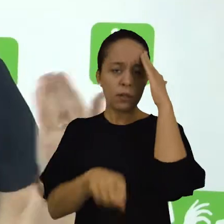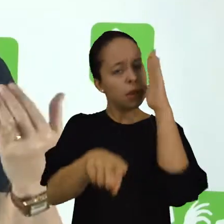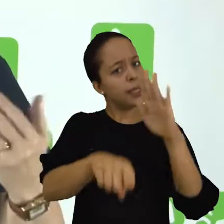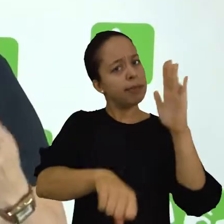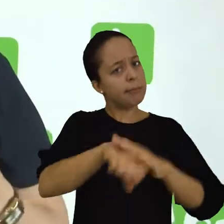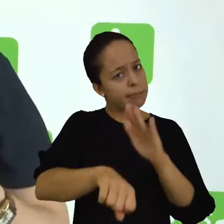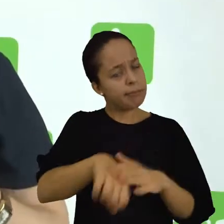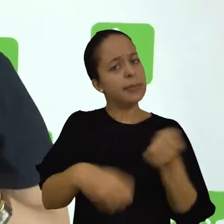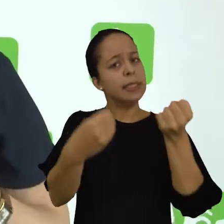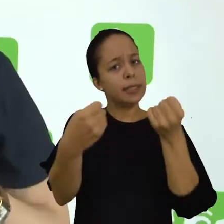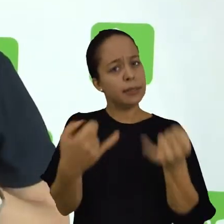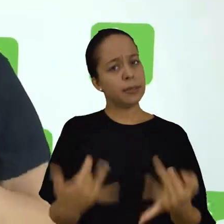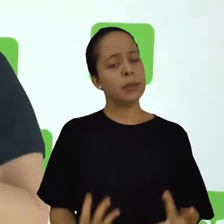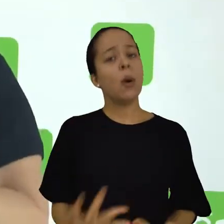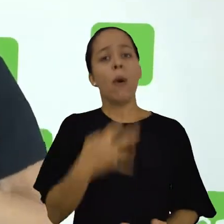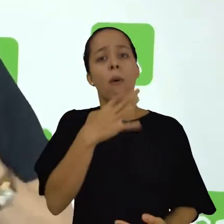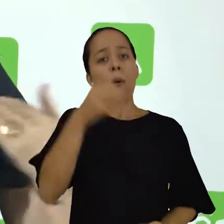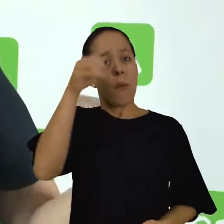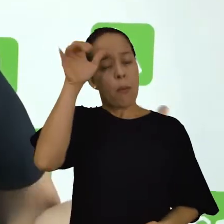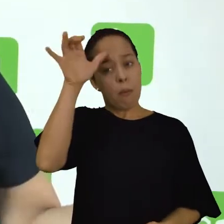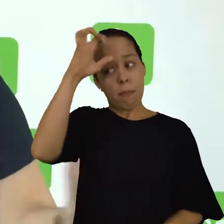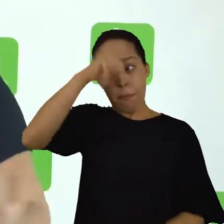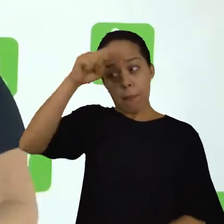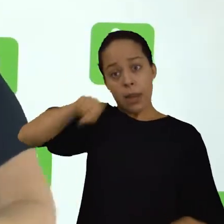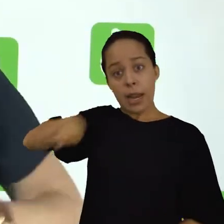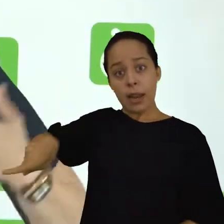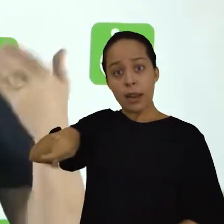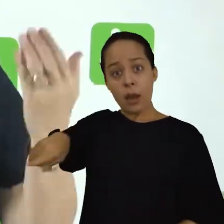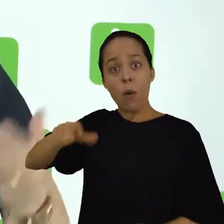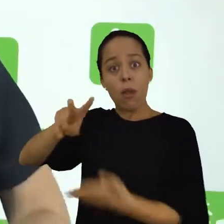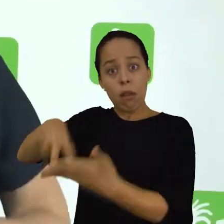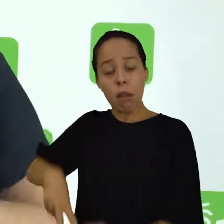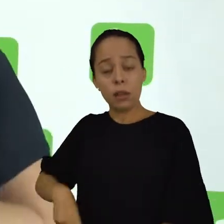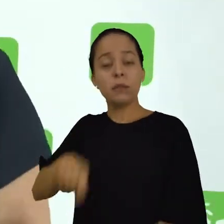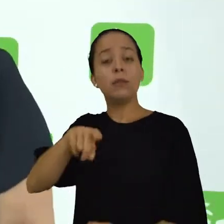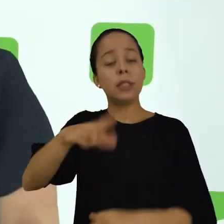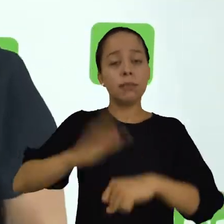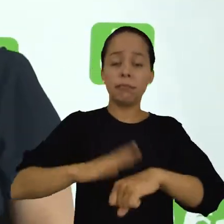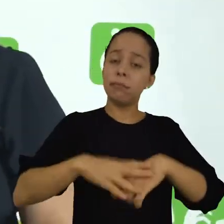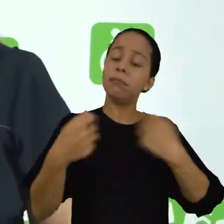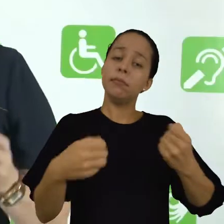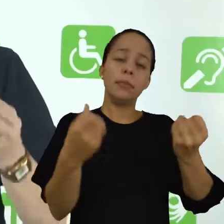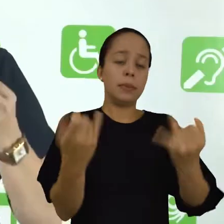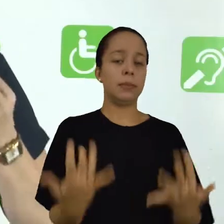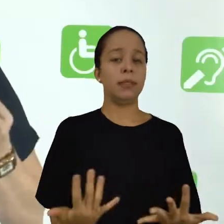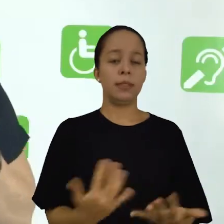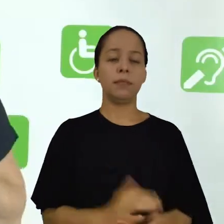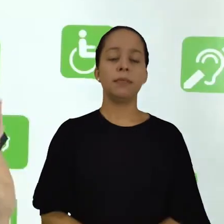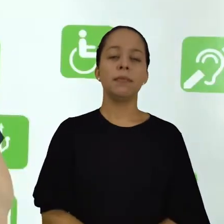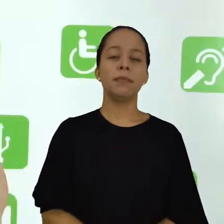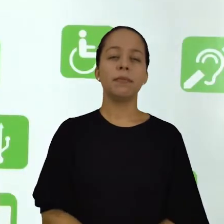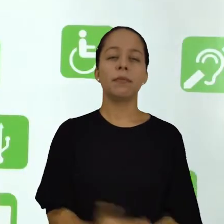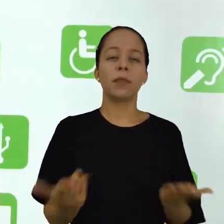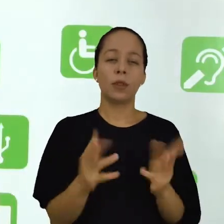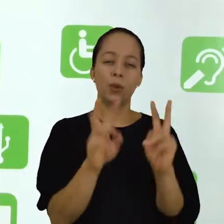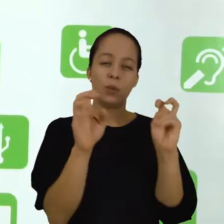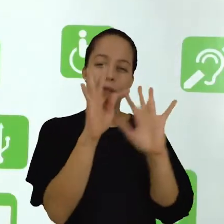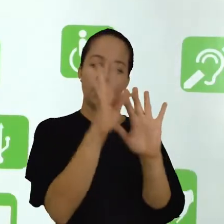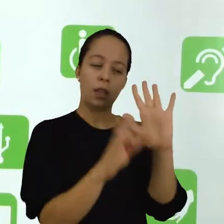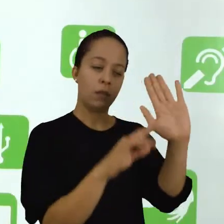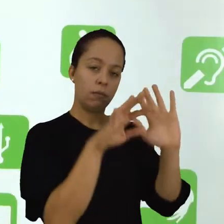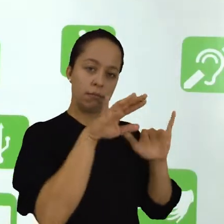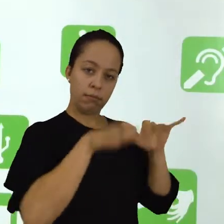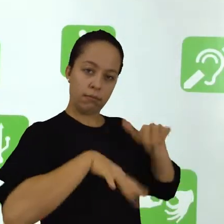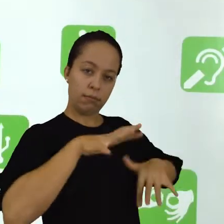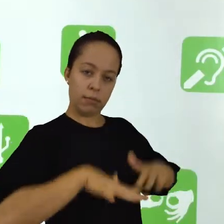encontrou, o conhecimento que você construiu na leitura de outros autores. Em relação às dificuldades na